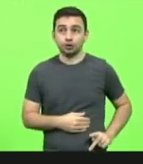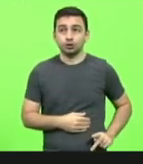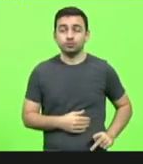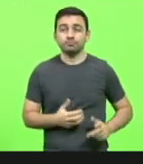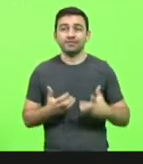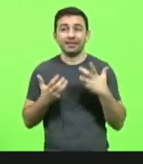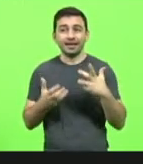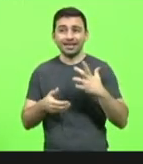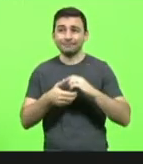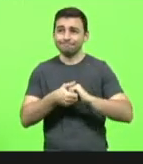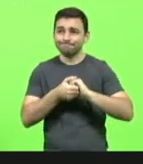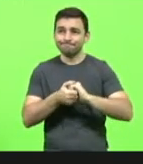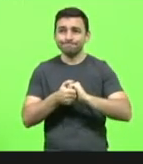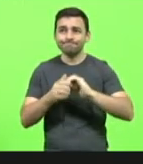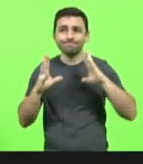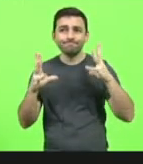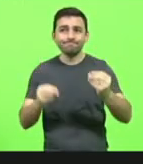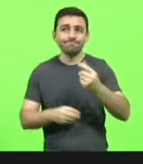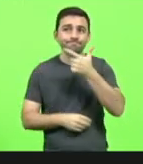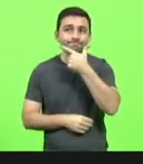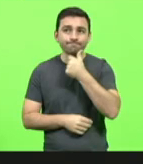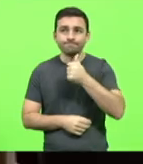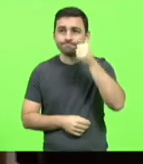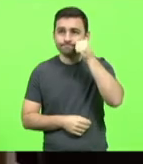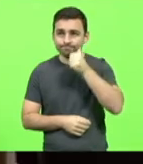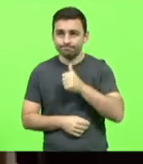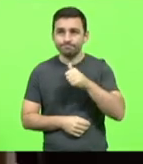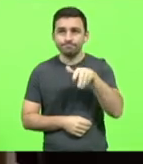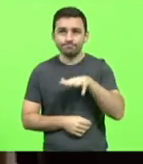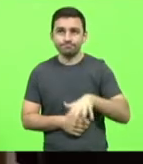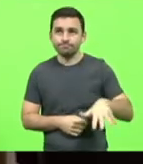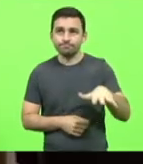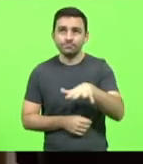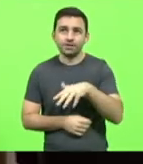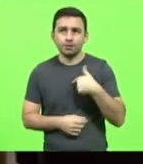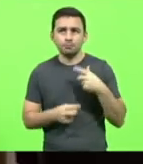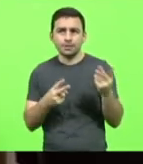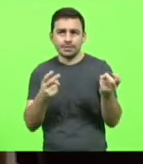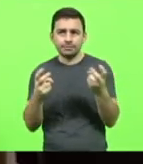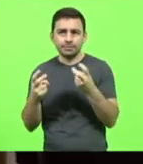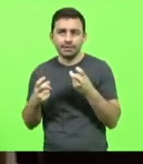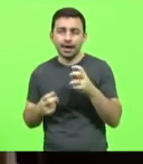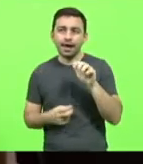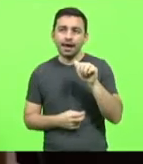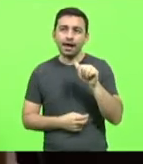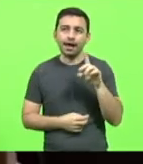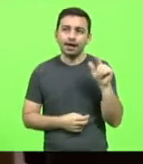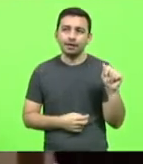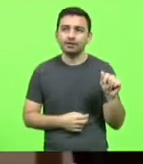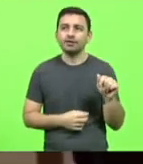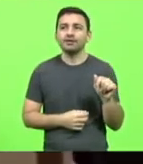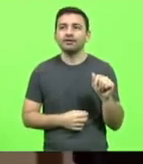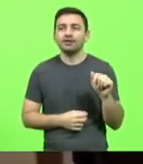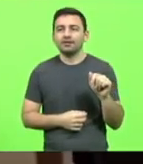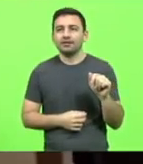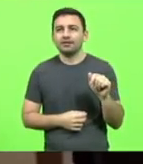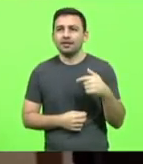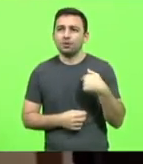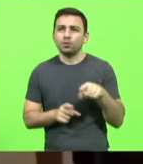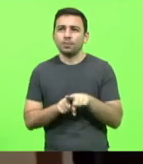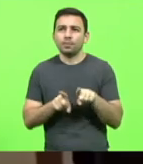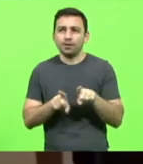todas e a todos os deputados. Eu vejo aqui a deputada Ada de forma virtual como eu também.